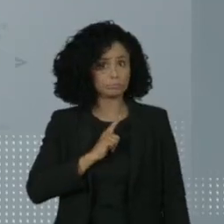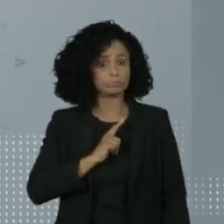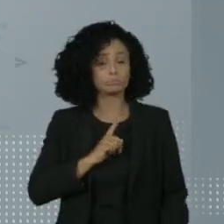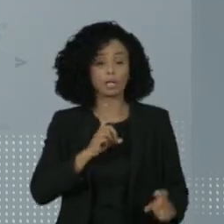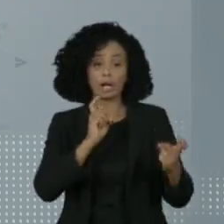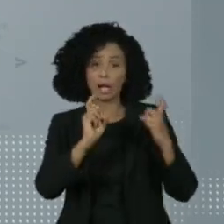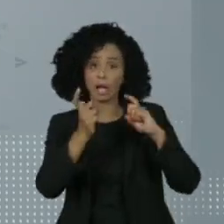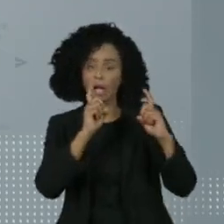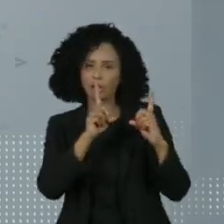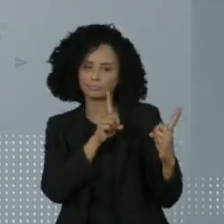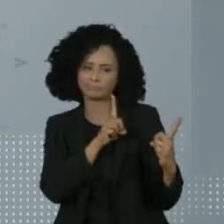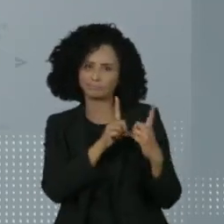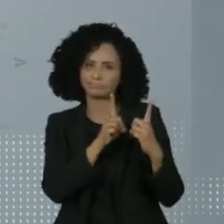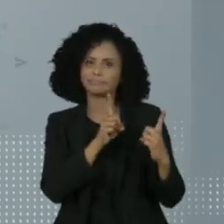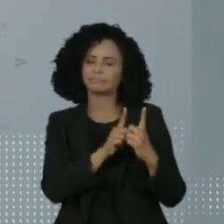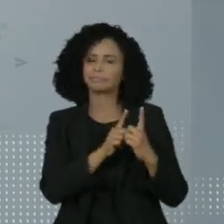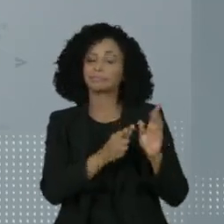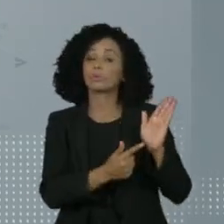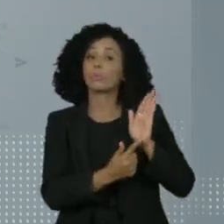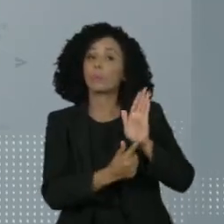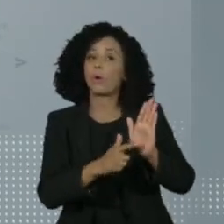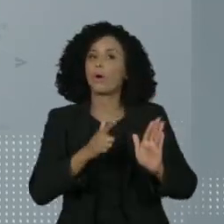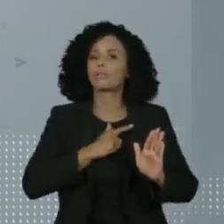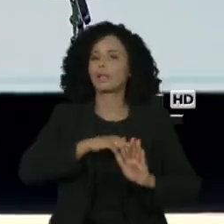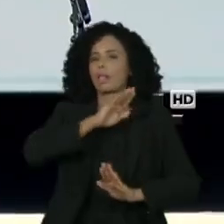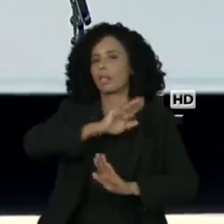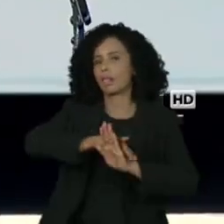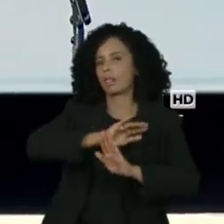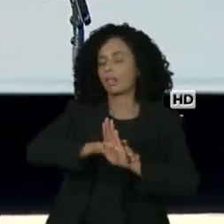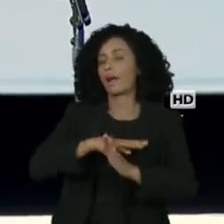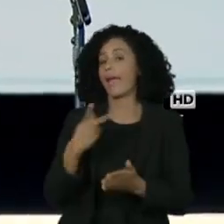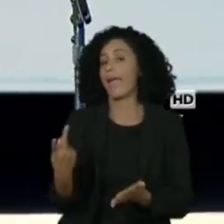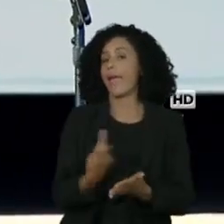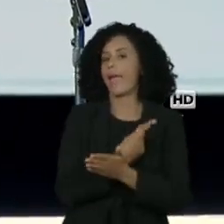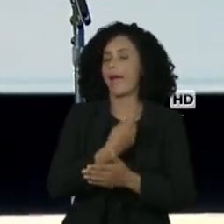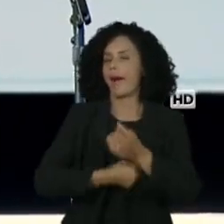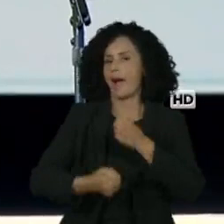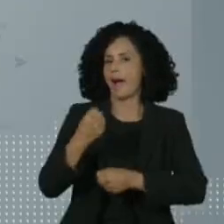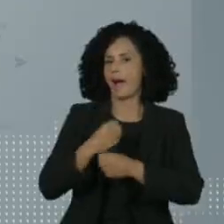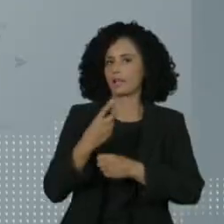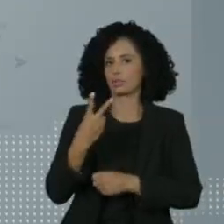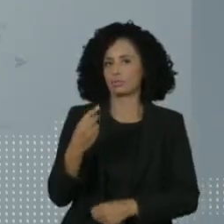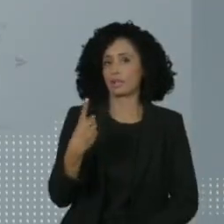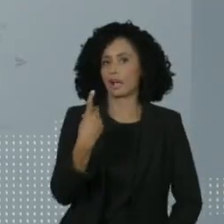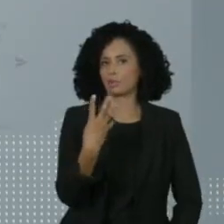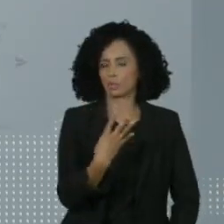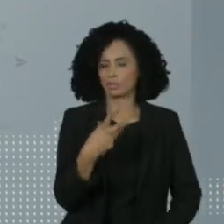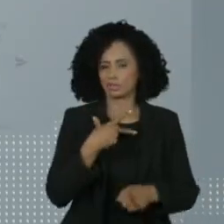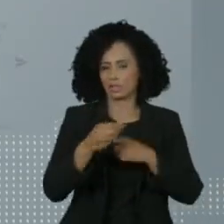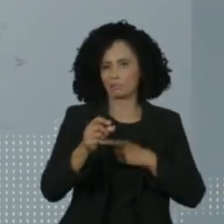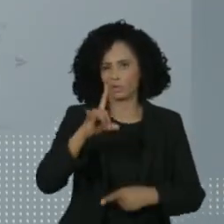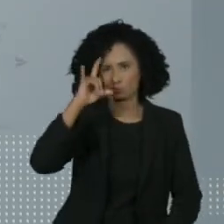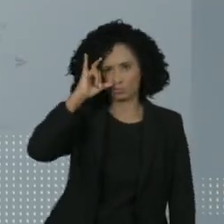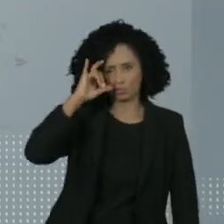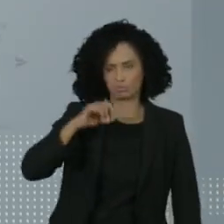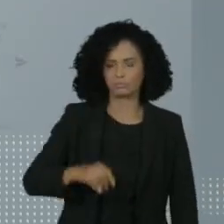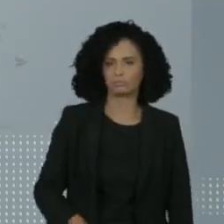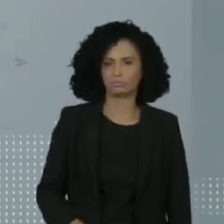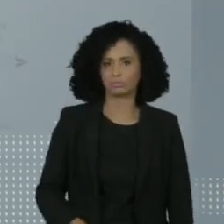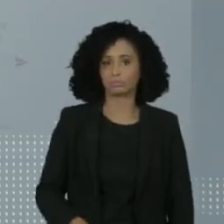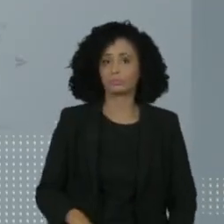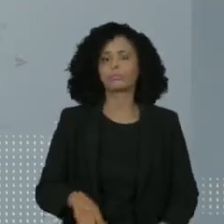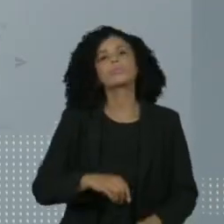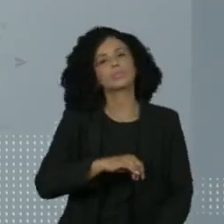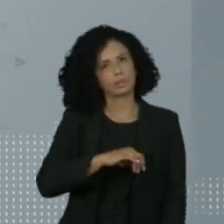supostos indícios de fraude nas eleições de 2014, vencida por Dilma Rousseff. Ainda de acordo com a Folha de São Paulo,